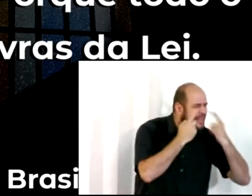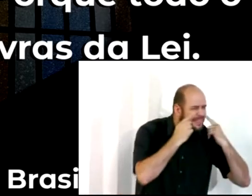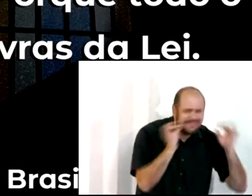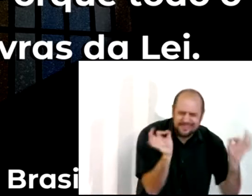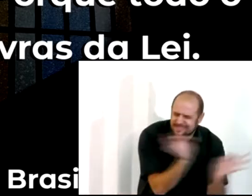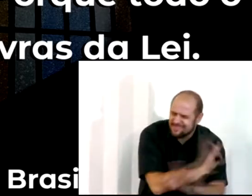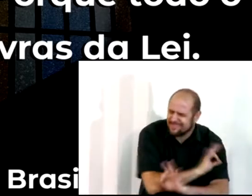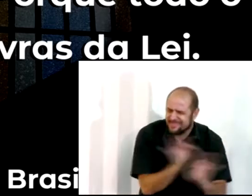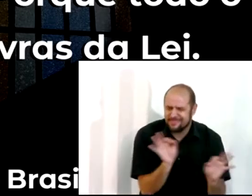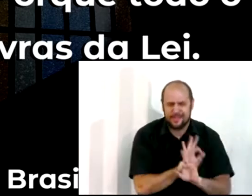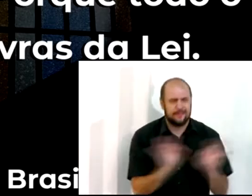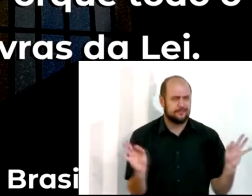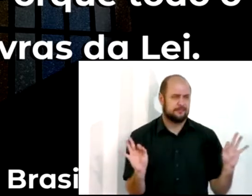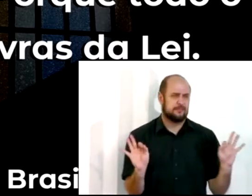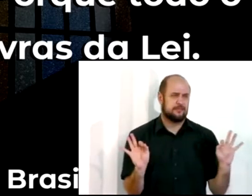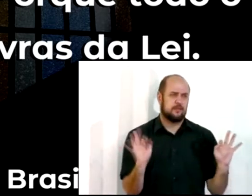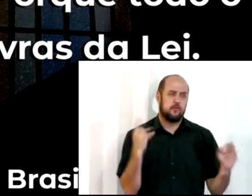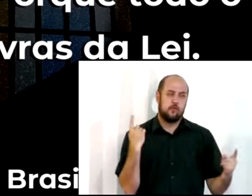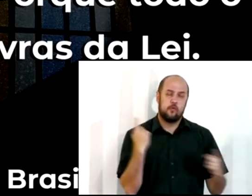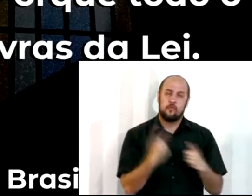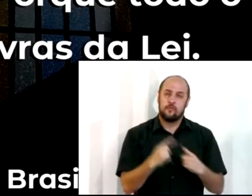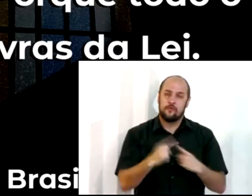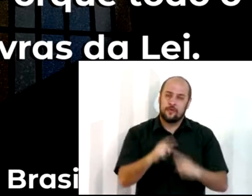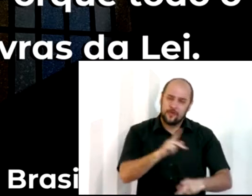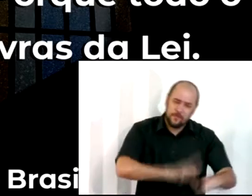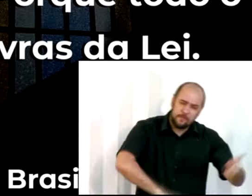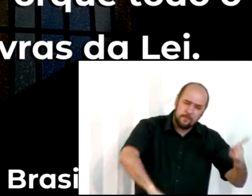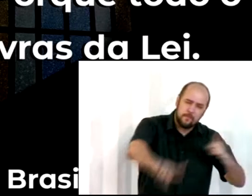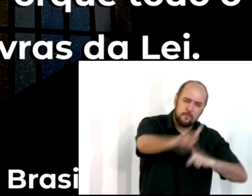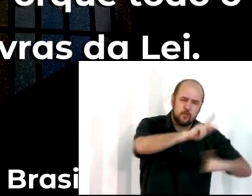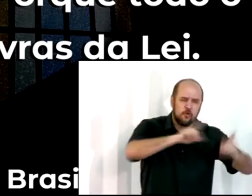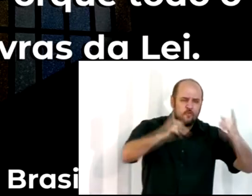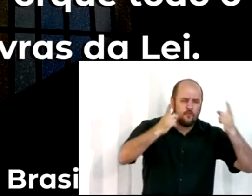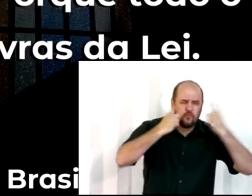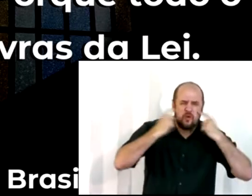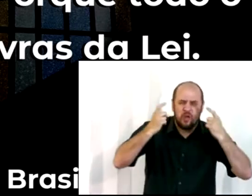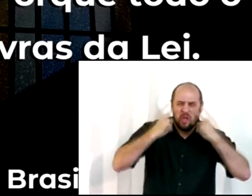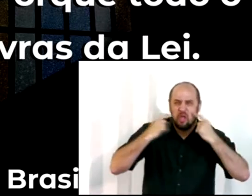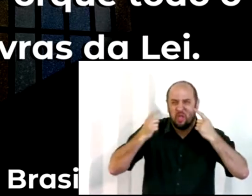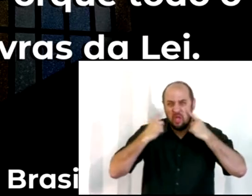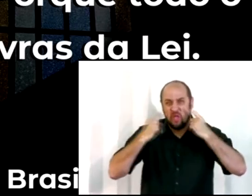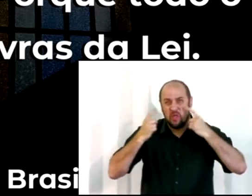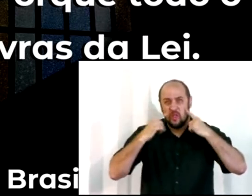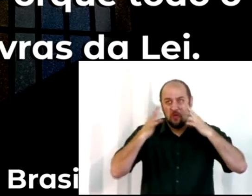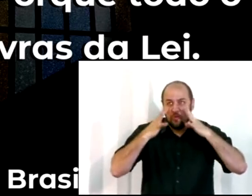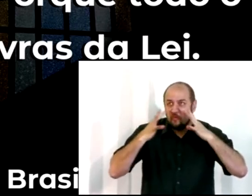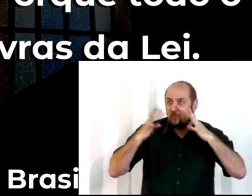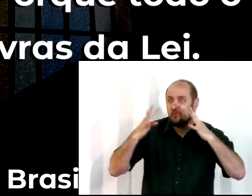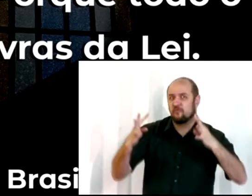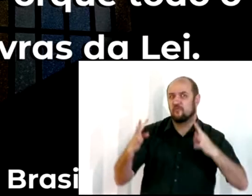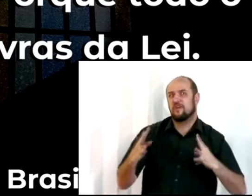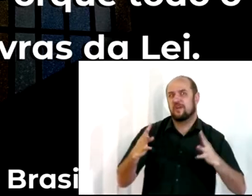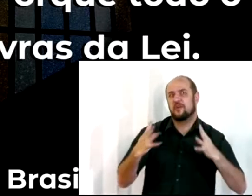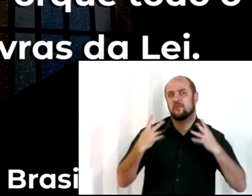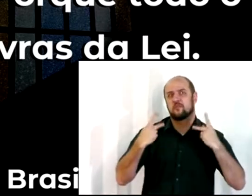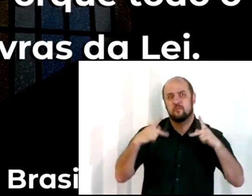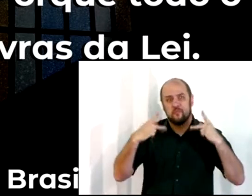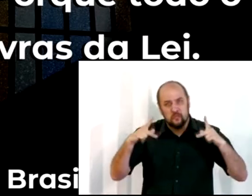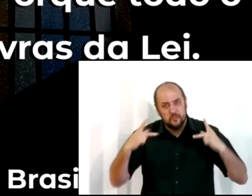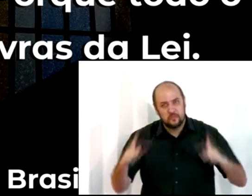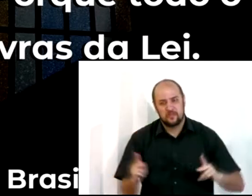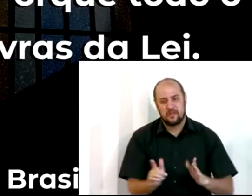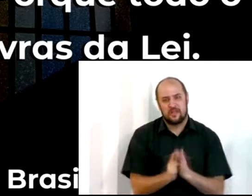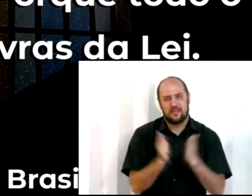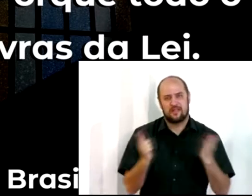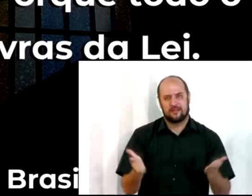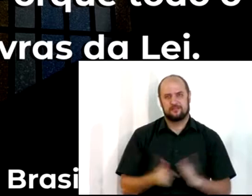choreis, porque todo o povo chorava, ouvindo as palavras da lei. Vamos